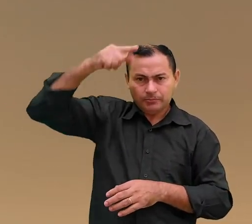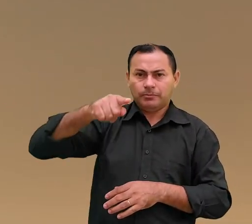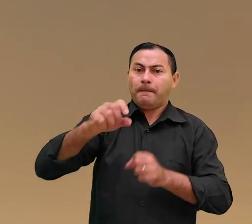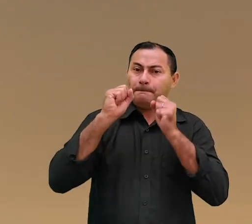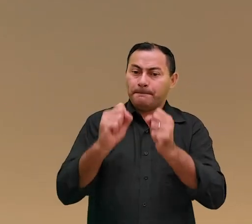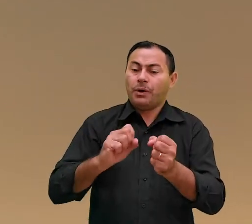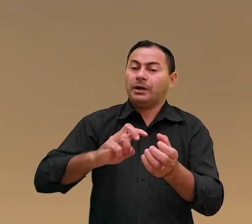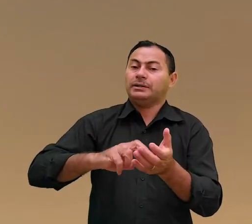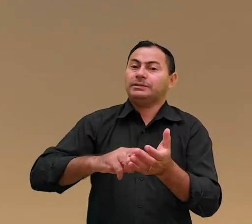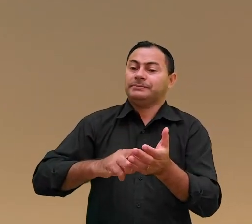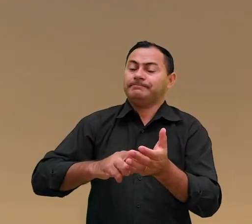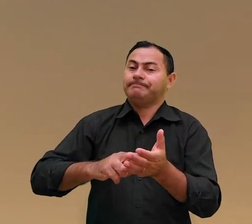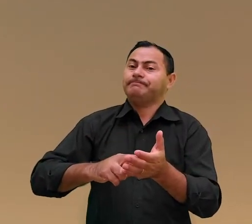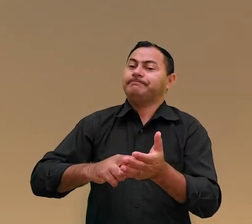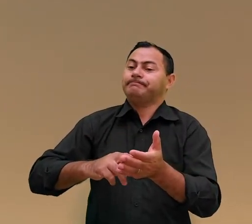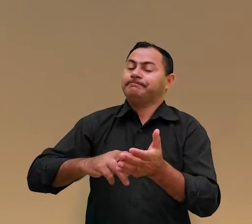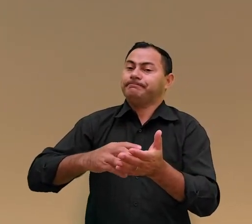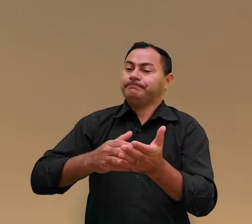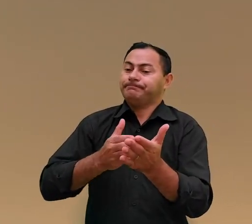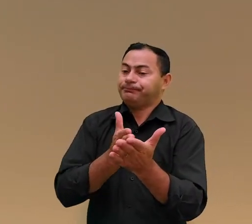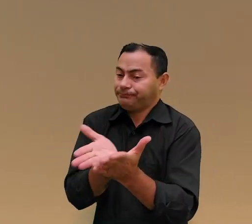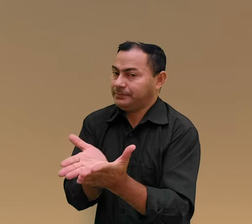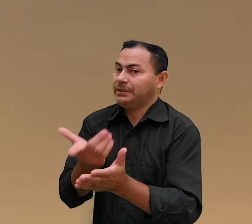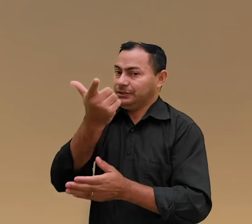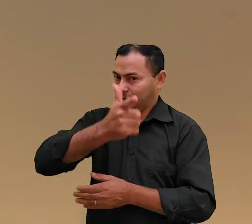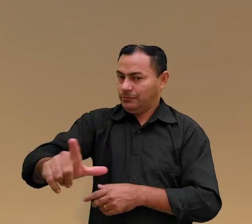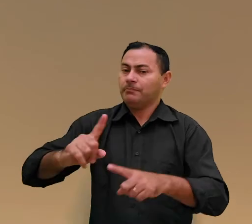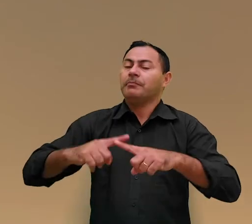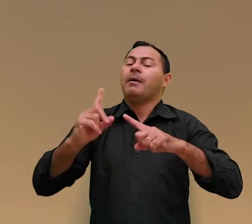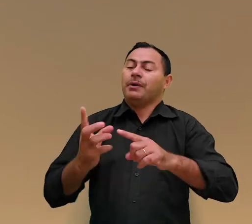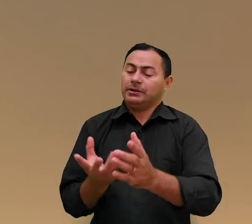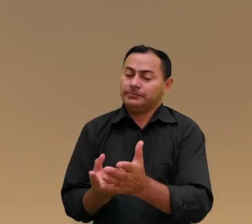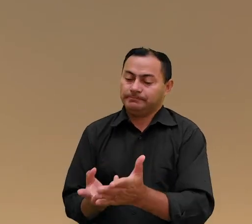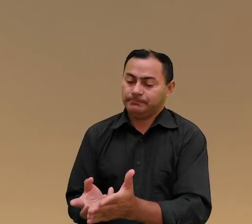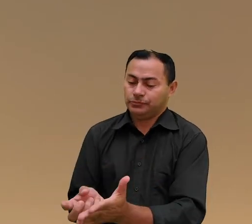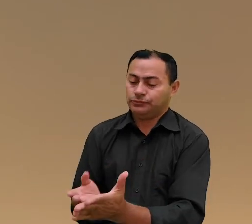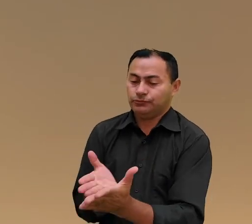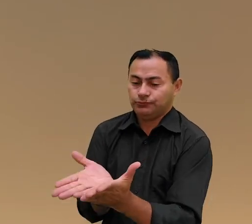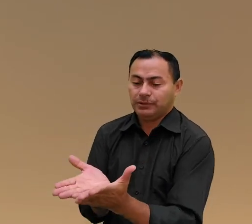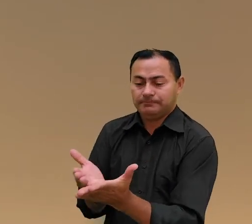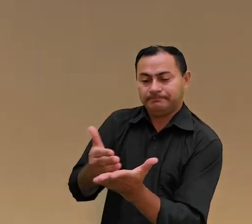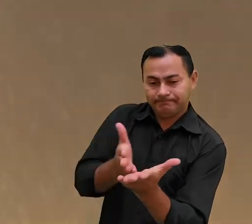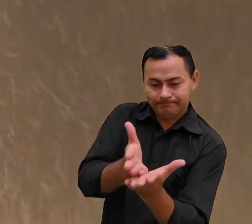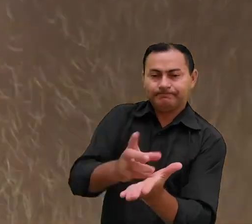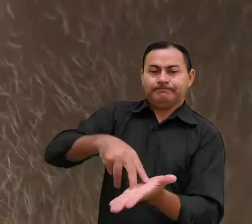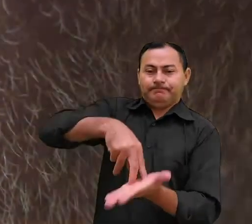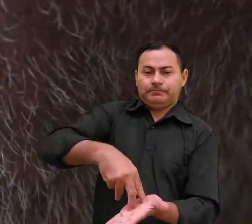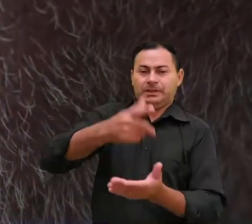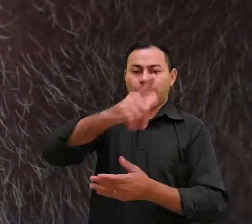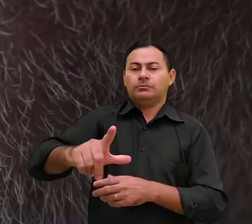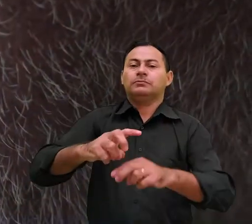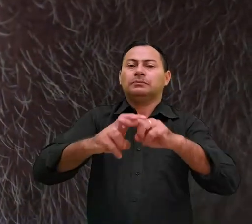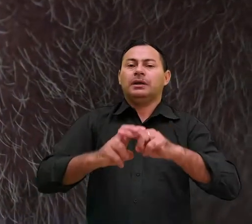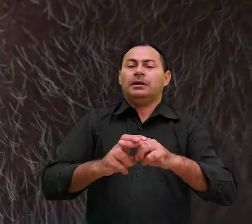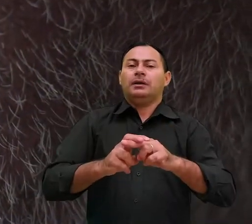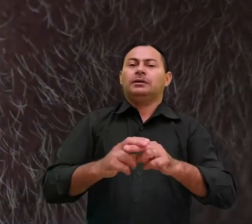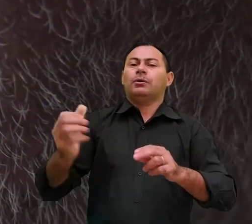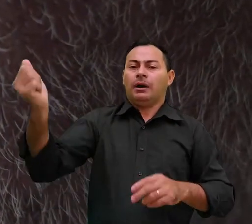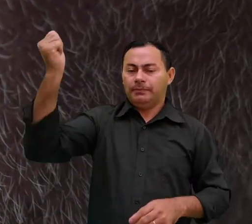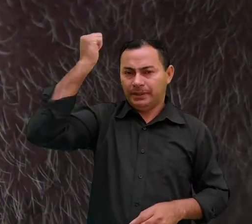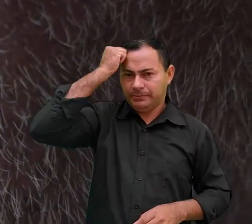você pode cair é mas você pode ser renovado novamente através do